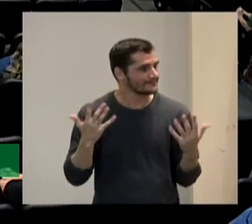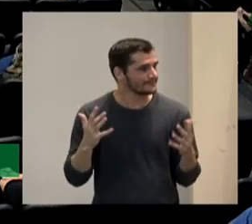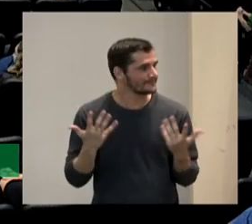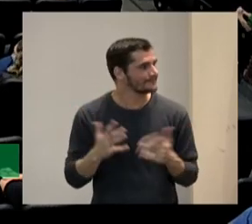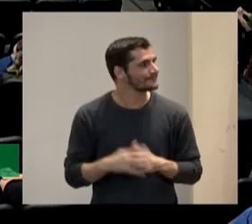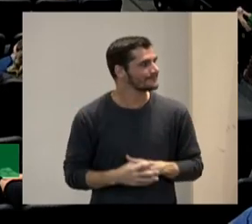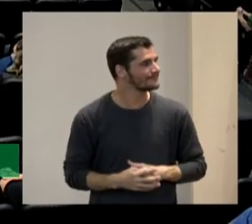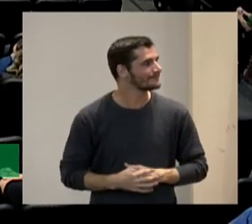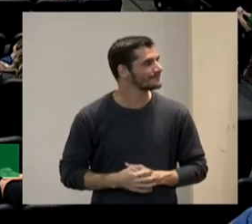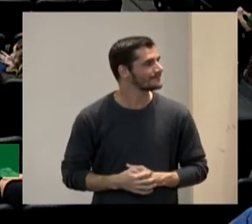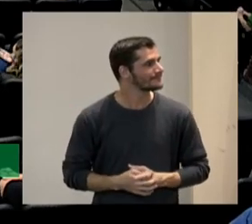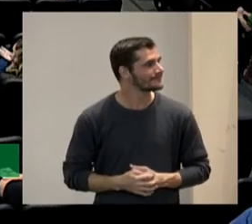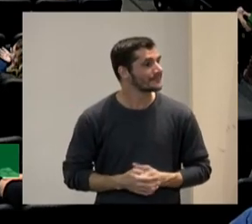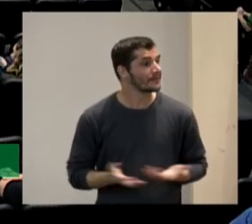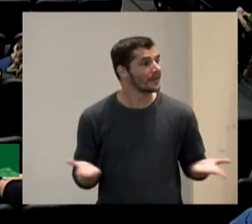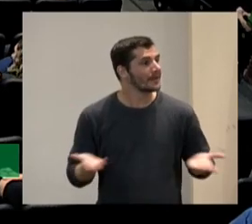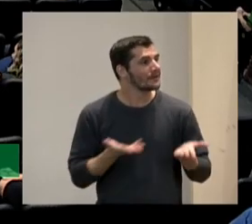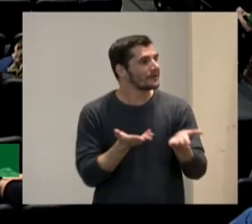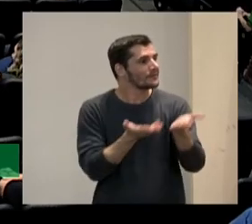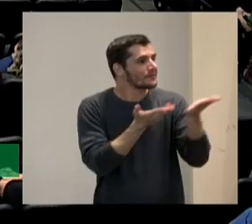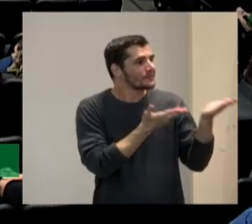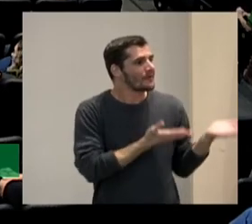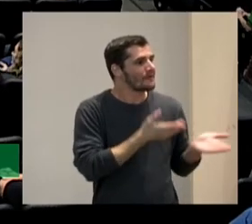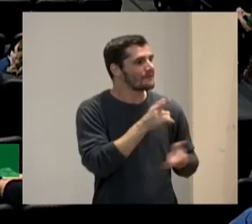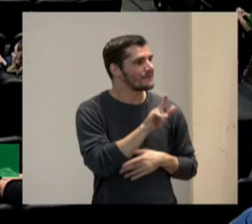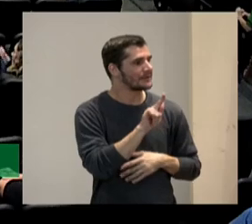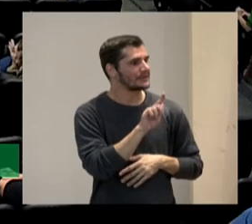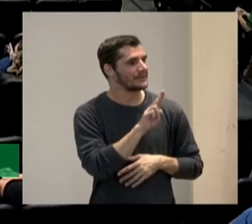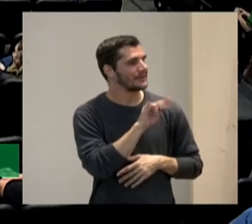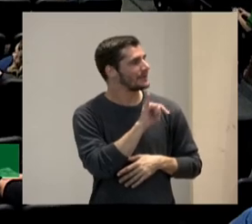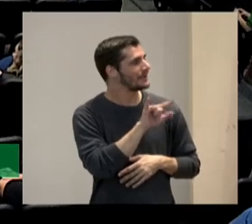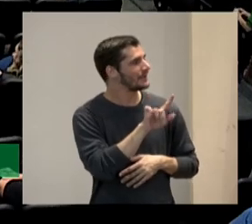convido o Guilherme para fazer a entrega de uma lembrança para Tony